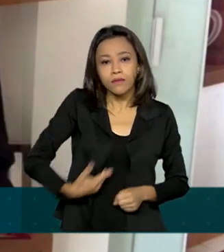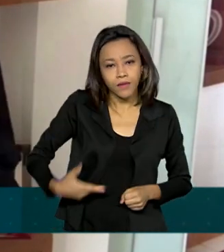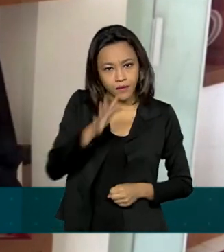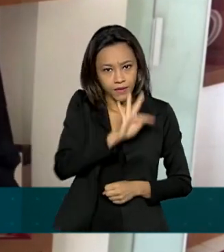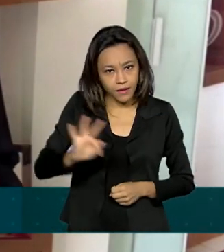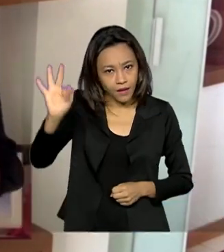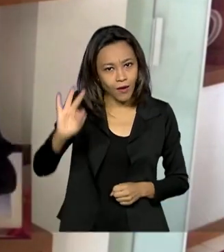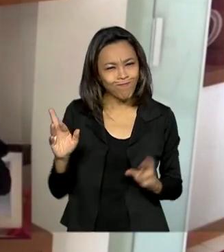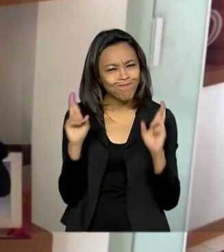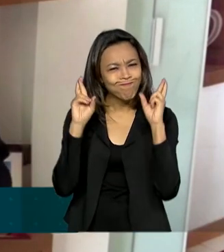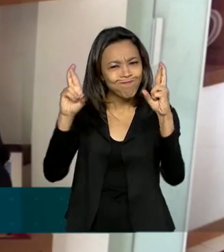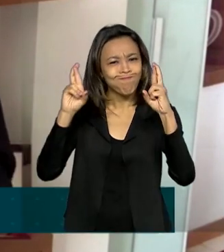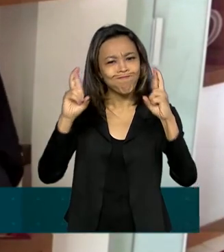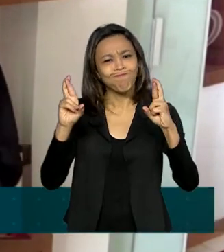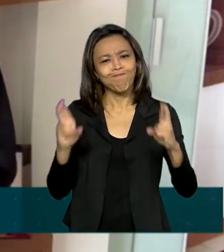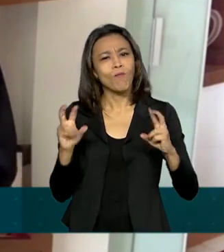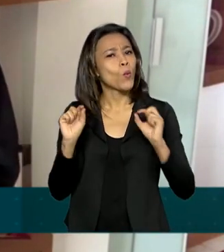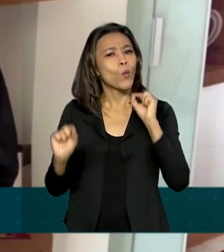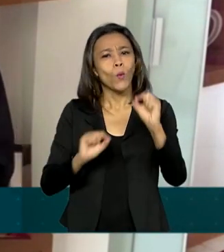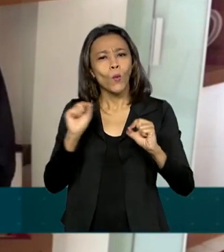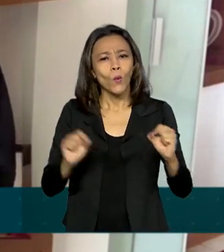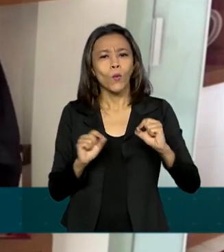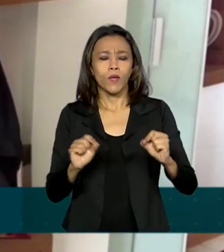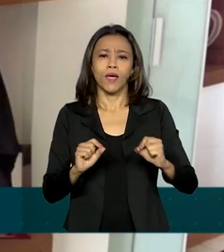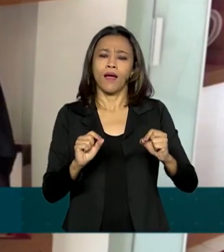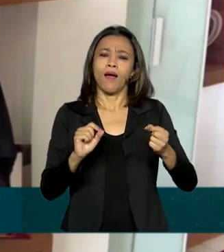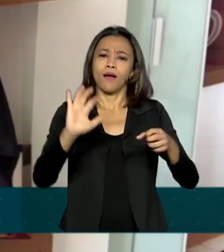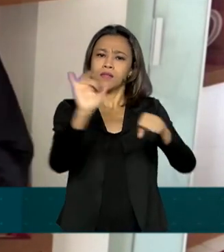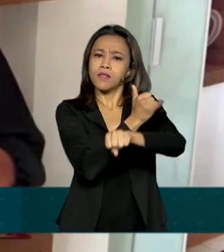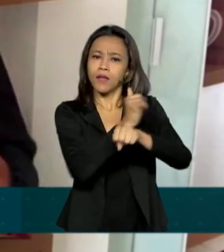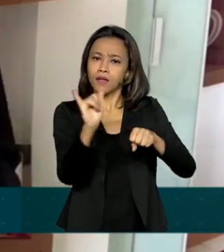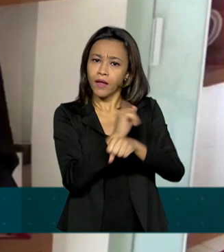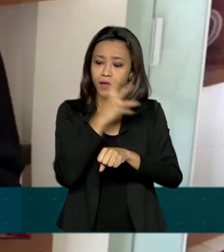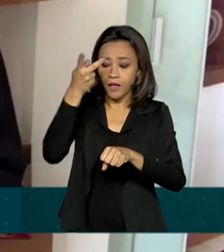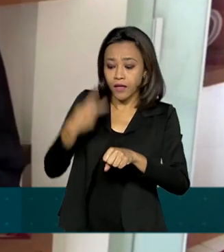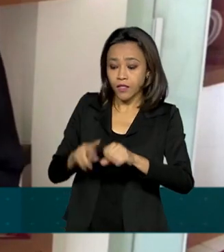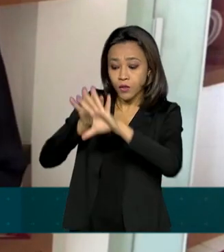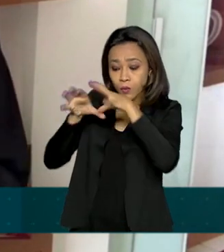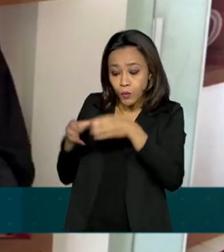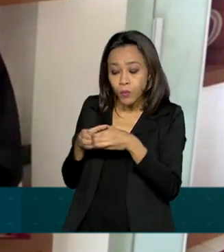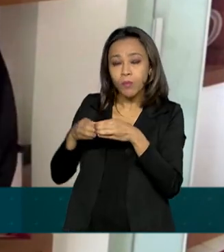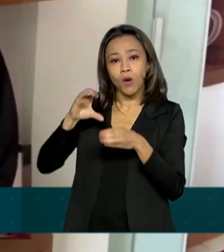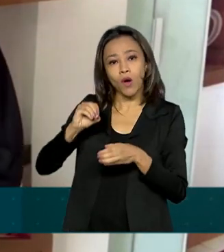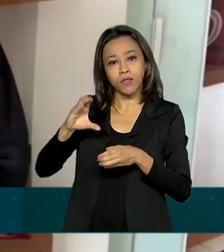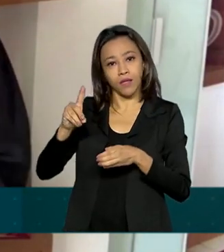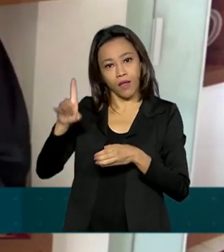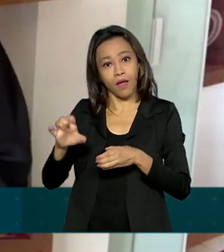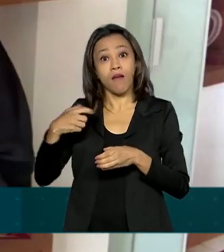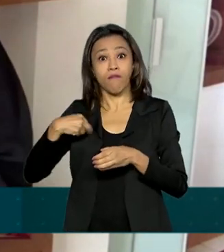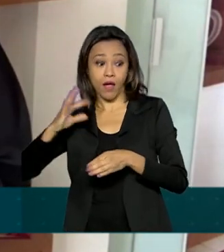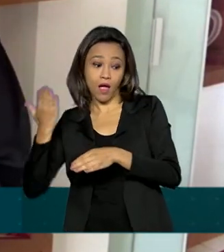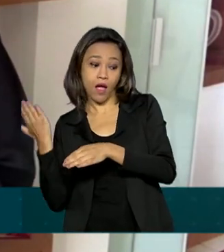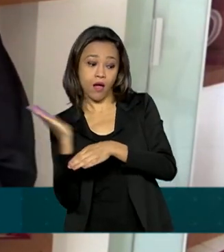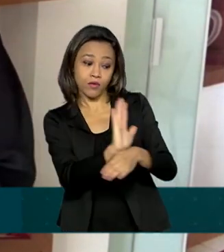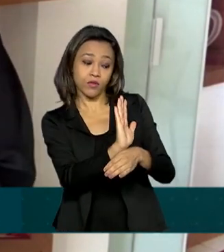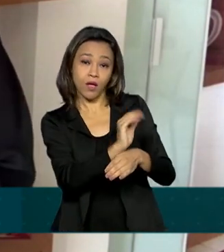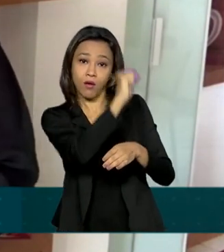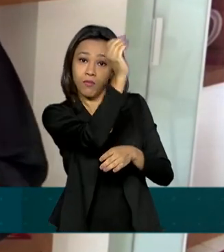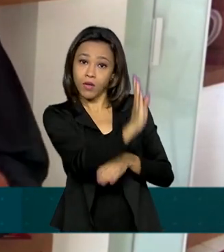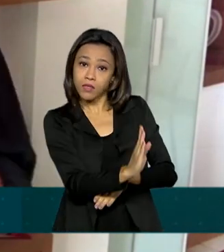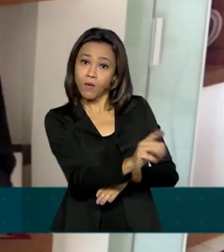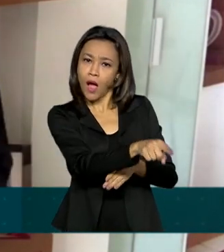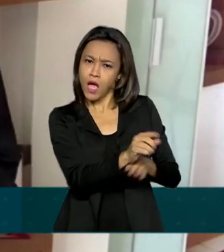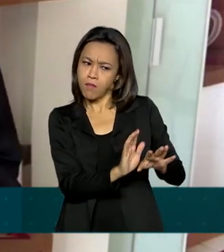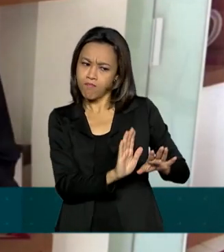aposta que o alinhamento às práticas da organização vai ajudar o Brasil a impulsionar o crescimento